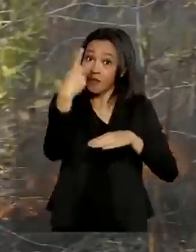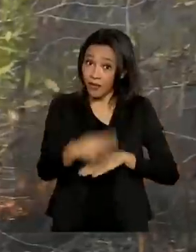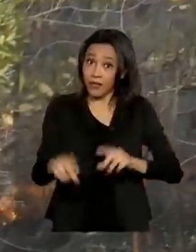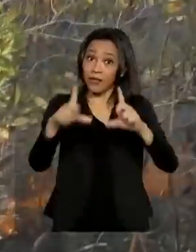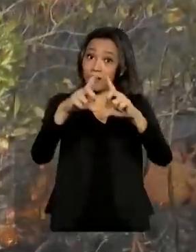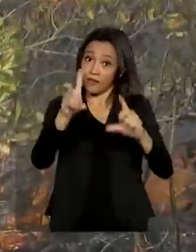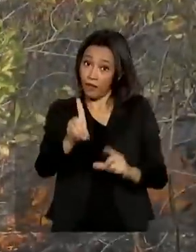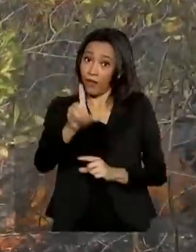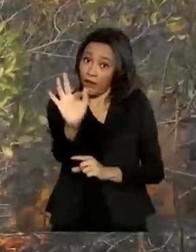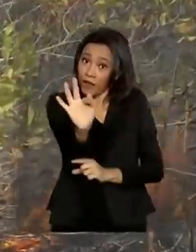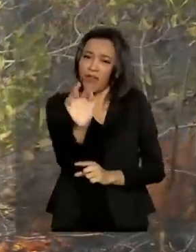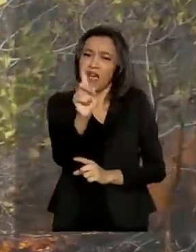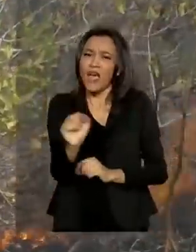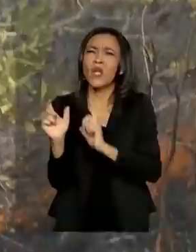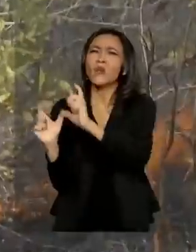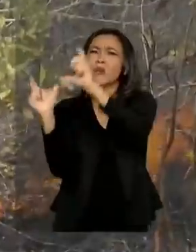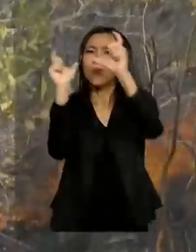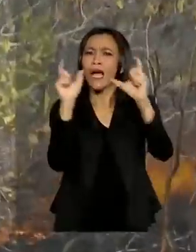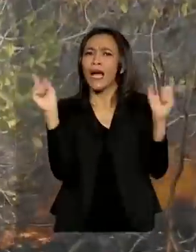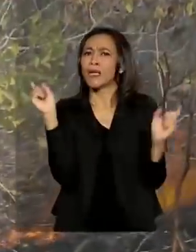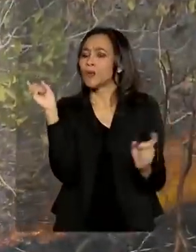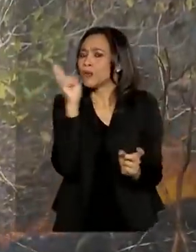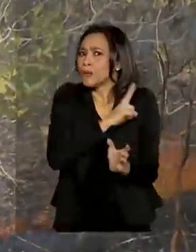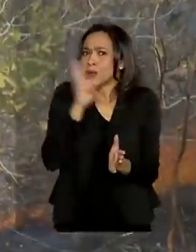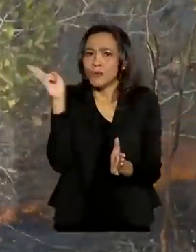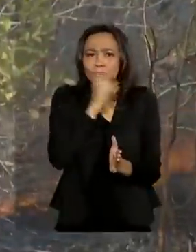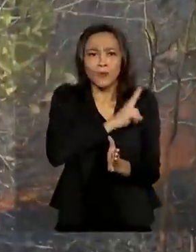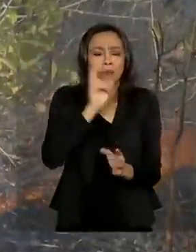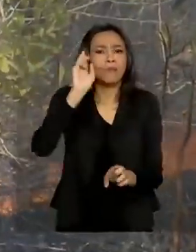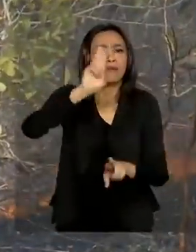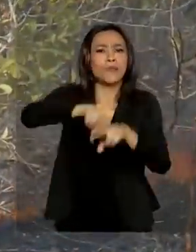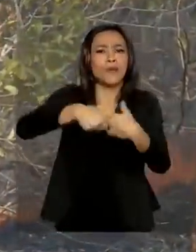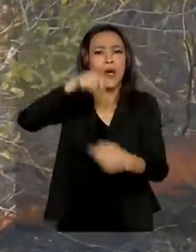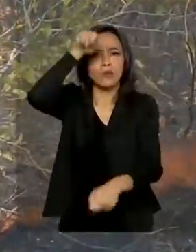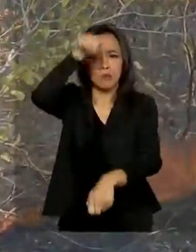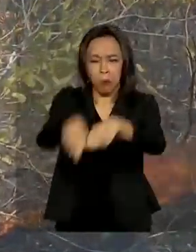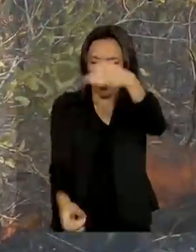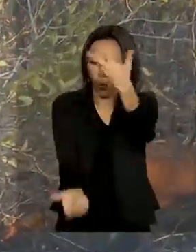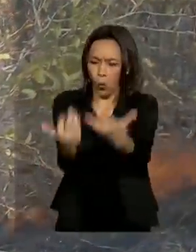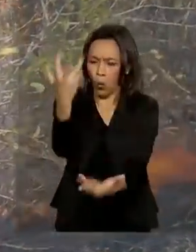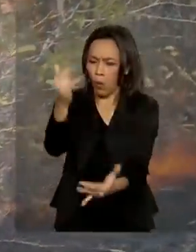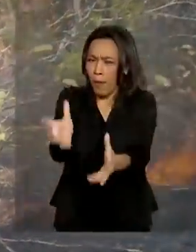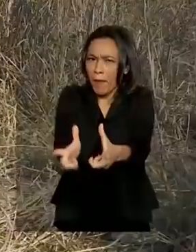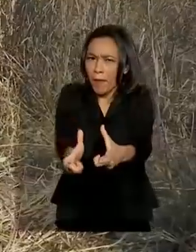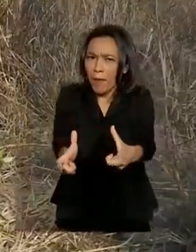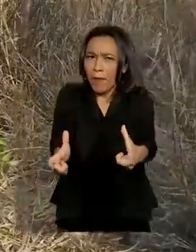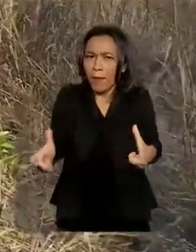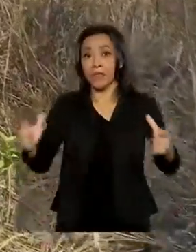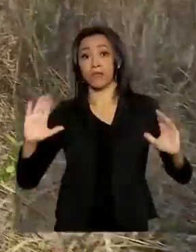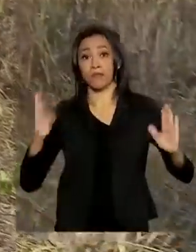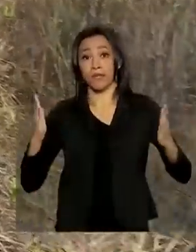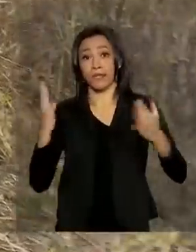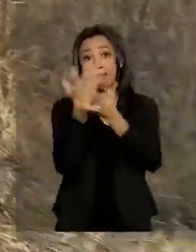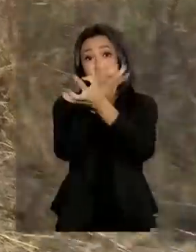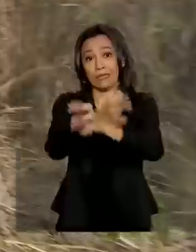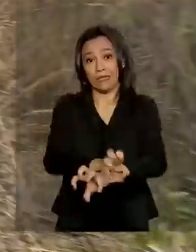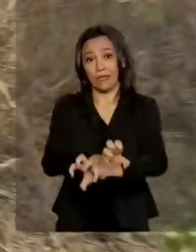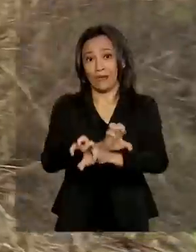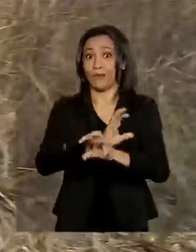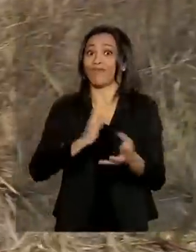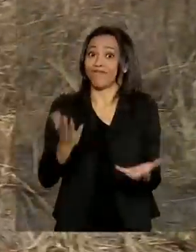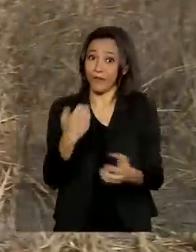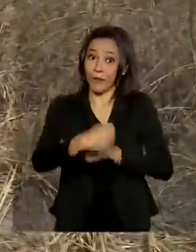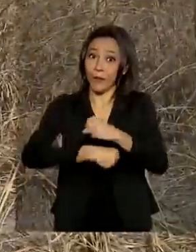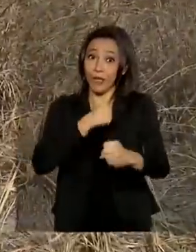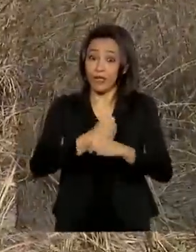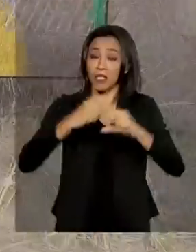São locais que estão em situação de emergência ambiental por conta do aumento de queimadas nesta época seca do ano, quando a umidade do ar